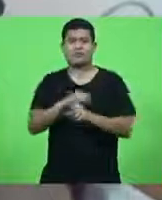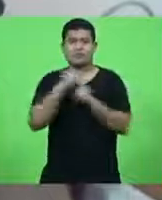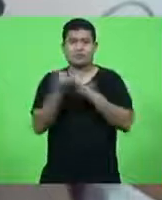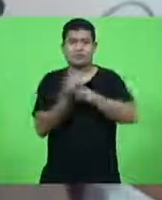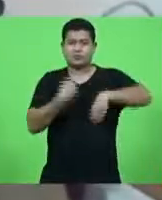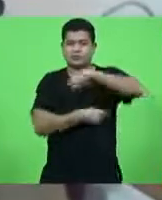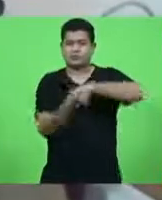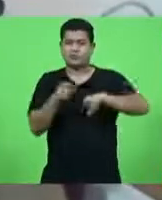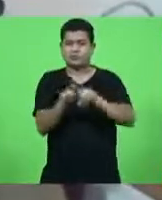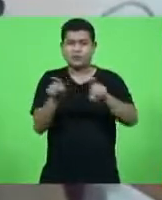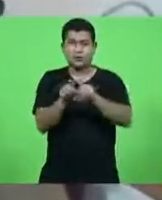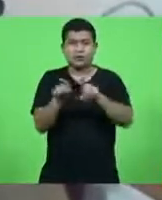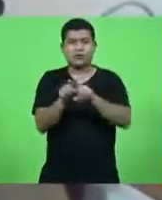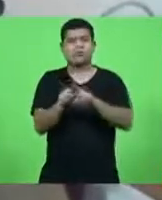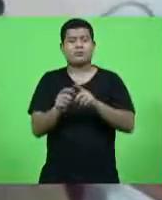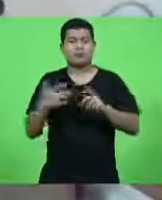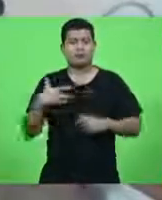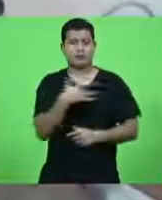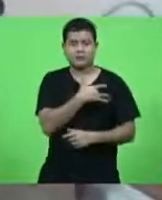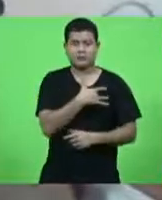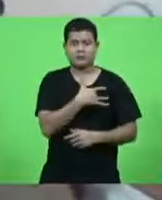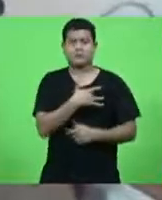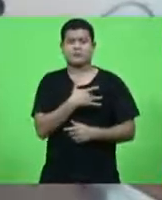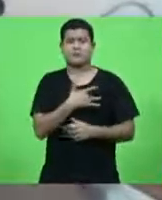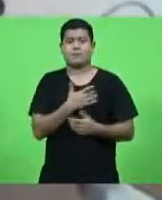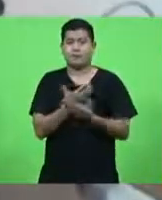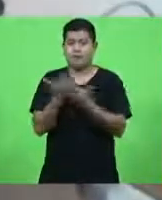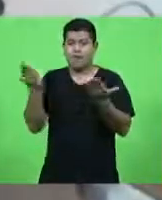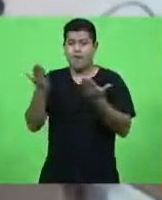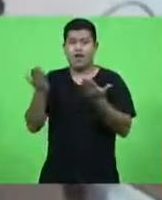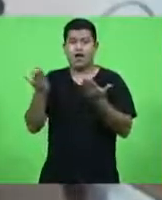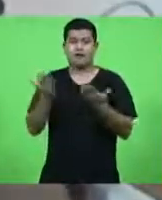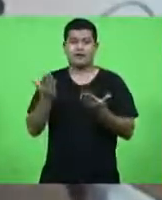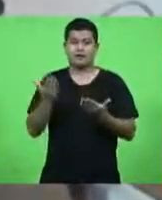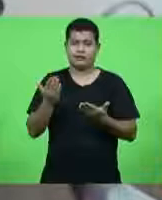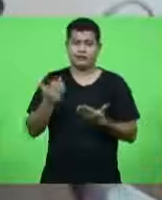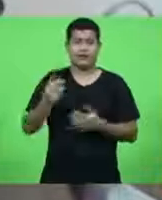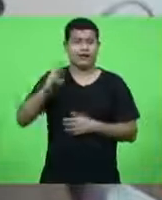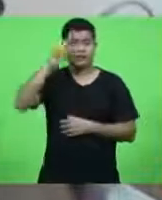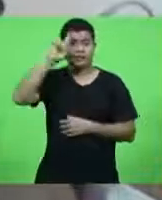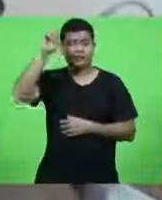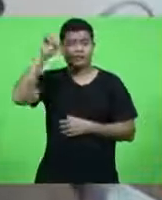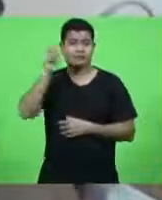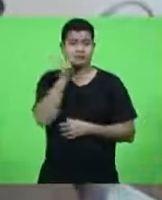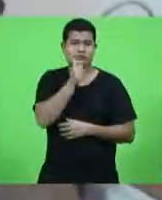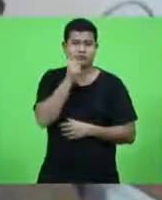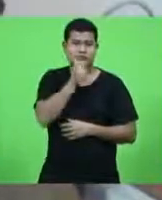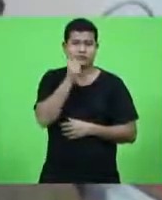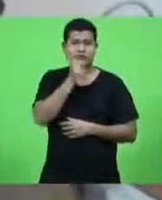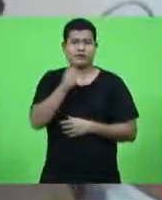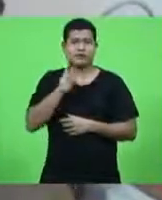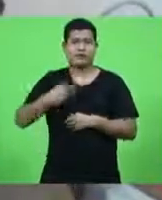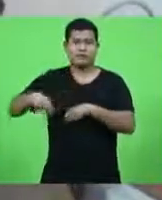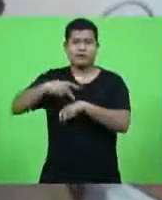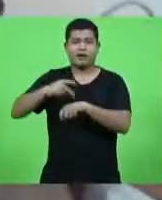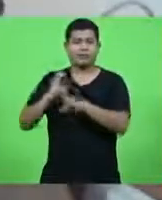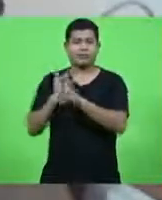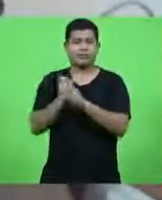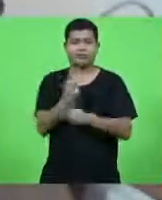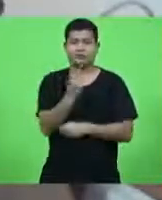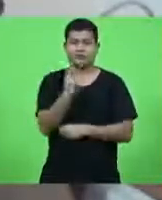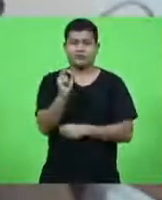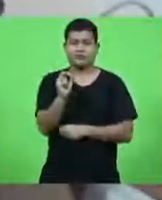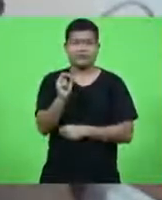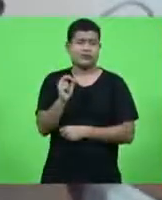Mas as mulheres são chefes de Estado e do governo são apenas de 20 países, ainda muito pouco em todo o mundo, de acordo com as